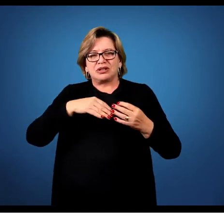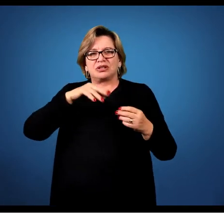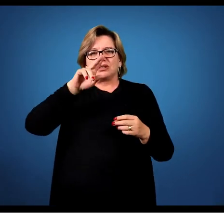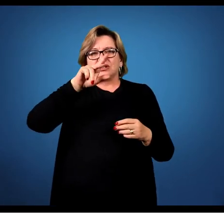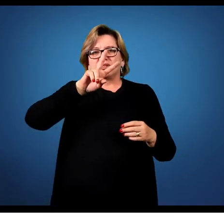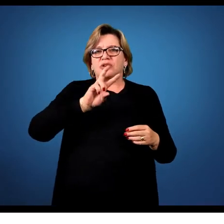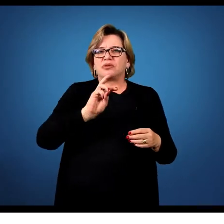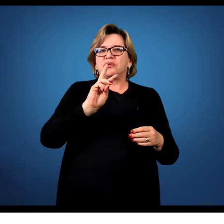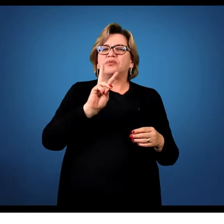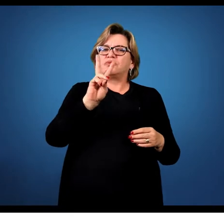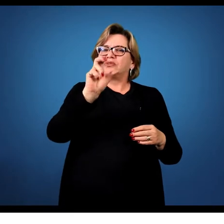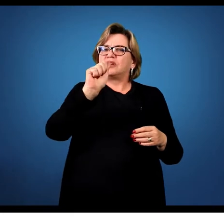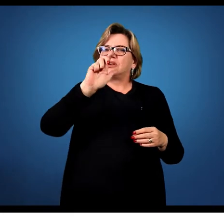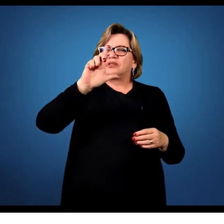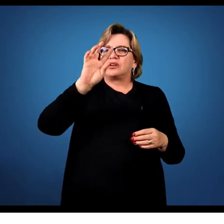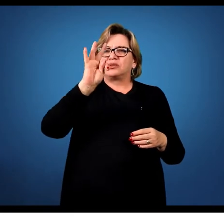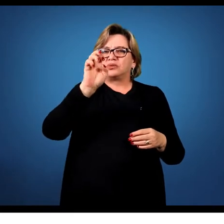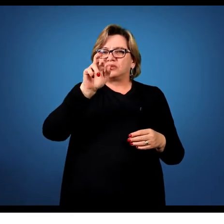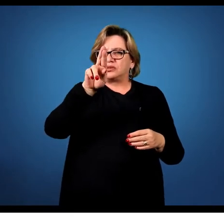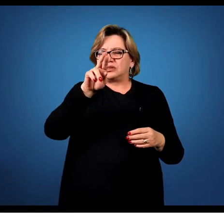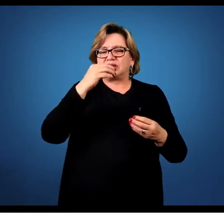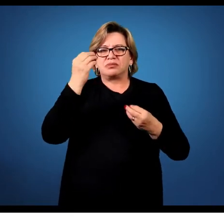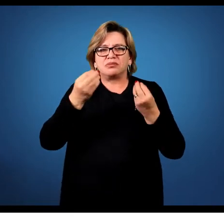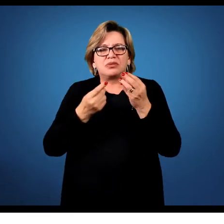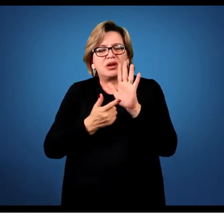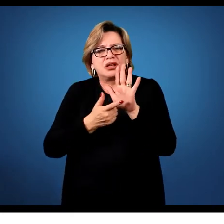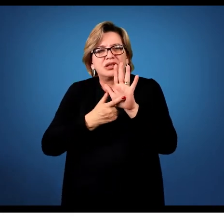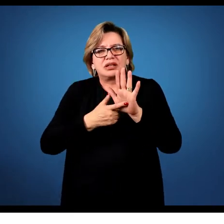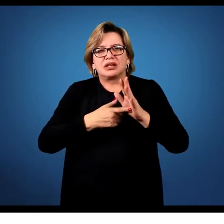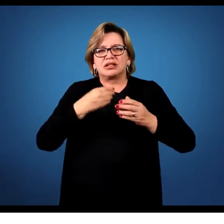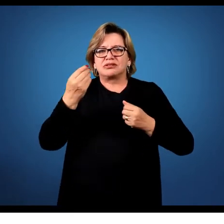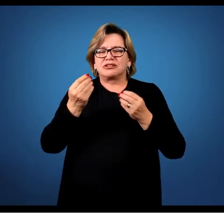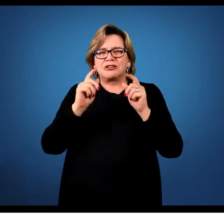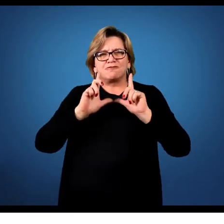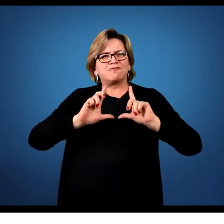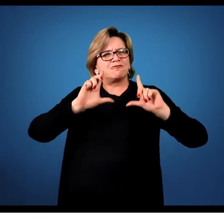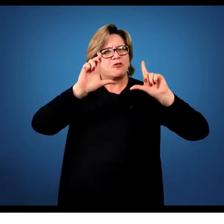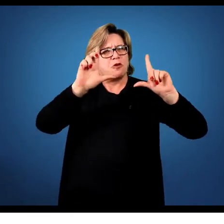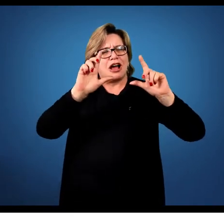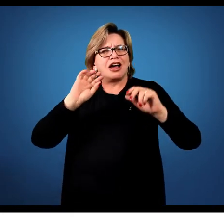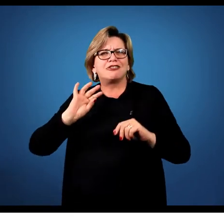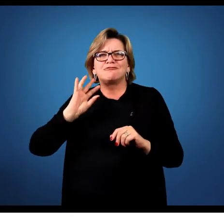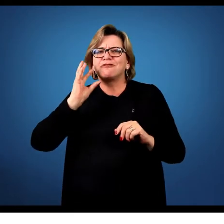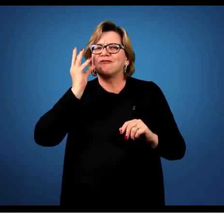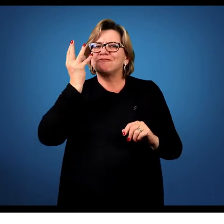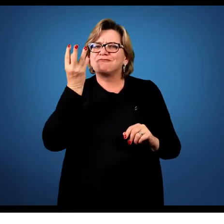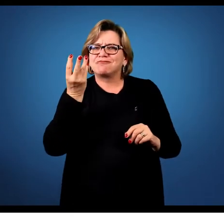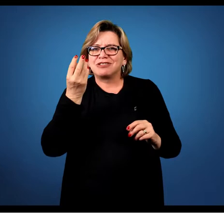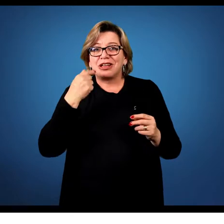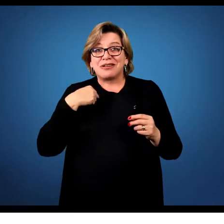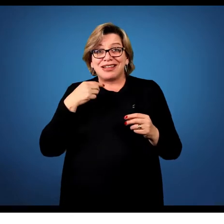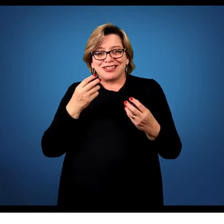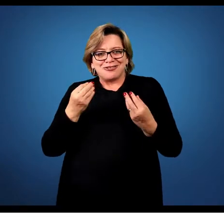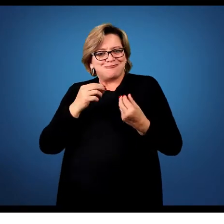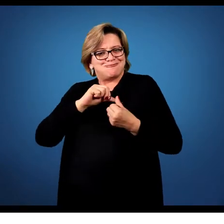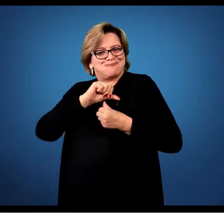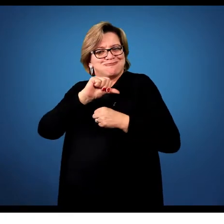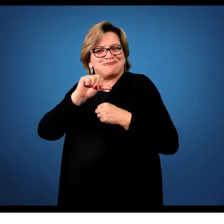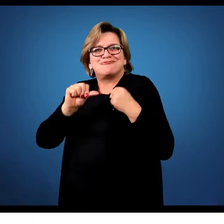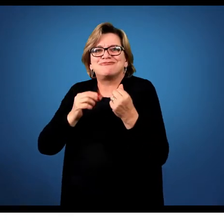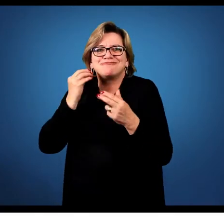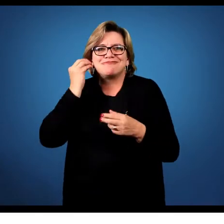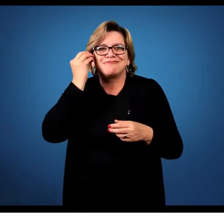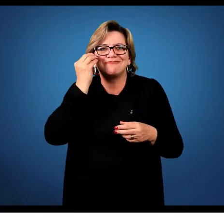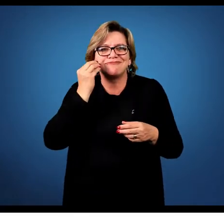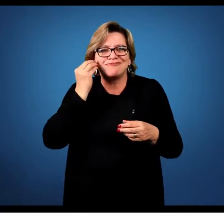Benjamin, que traz essa ideia de uma áurea, de uma obra artística, de um acontecimento, que vem trazer toda essa